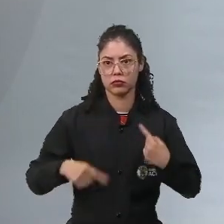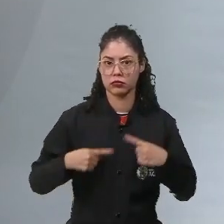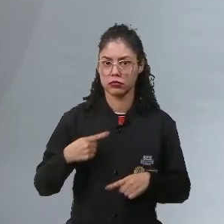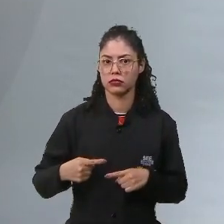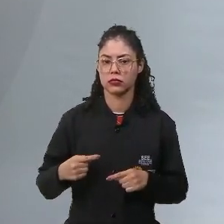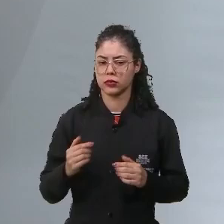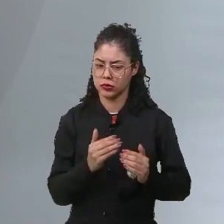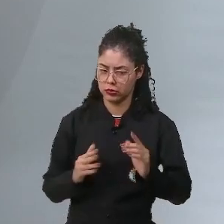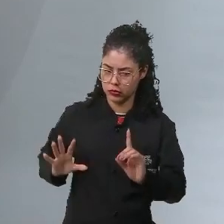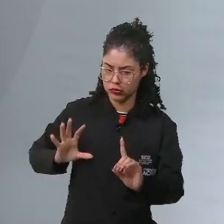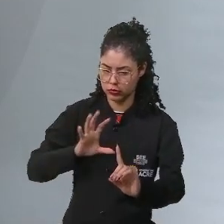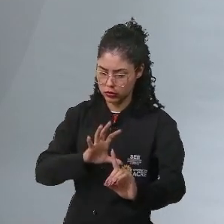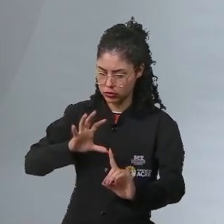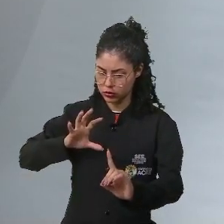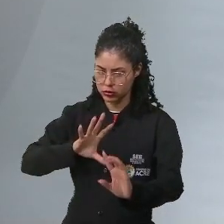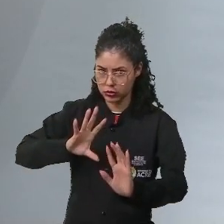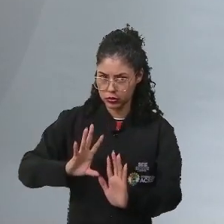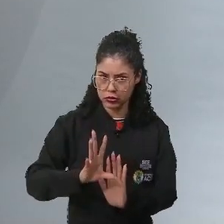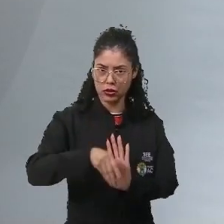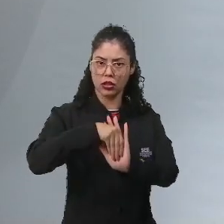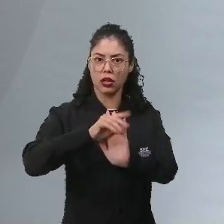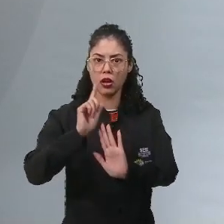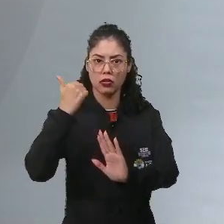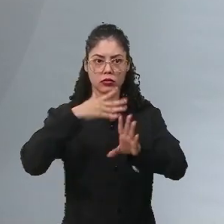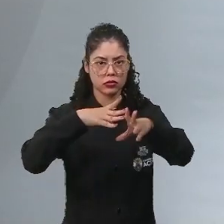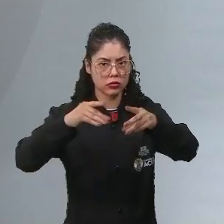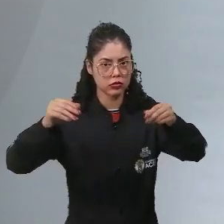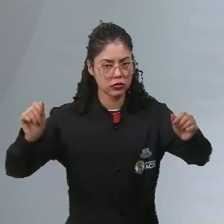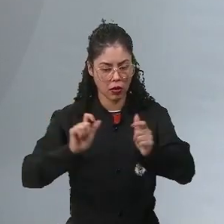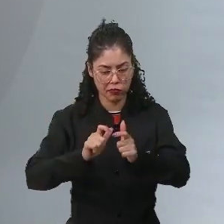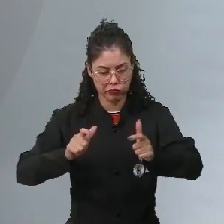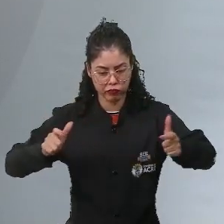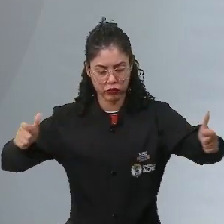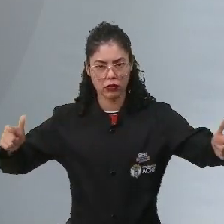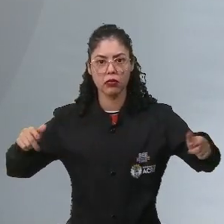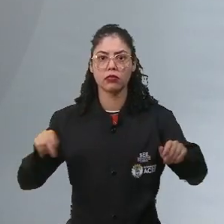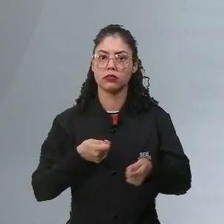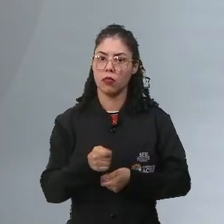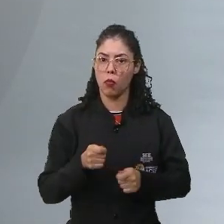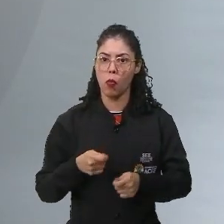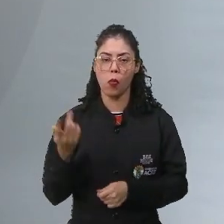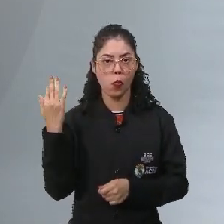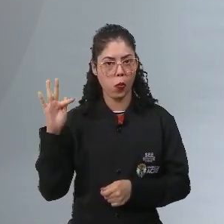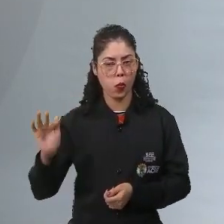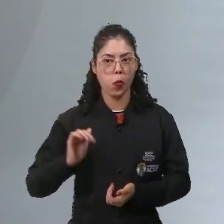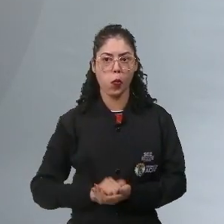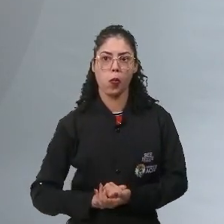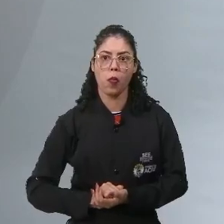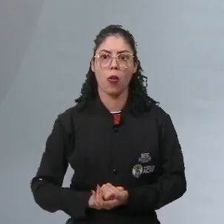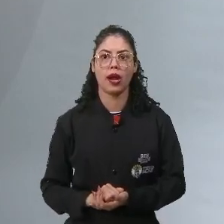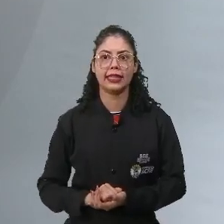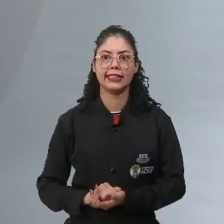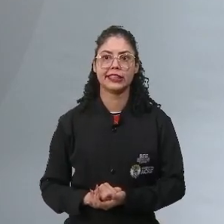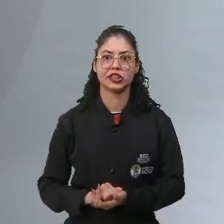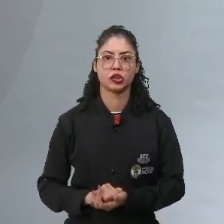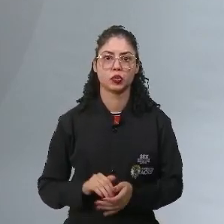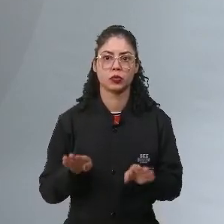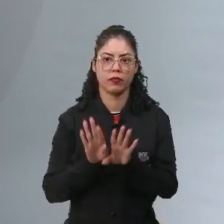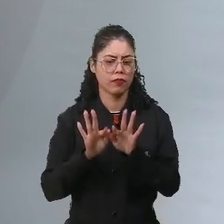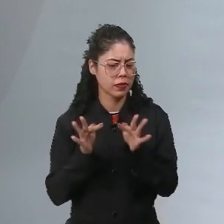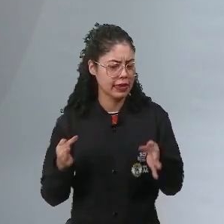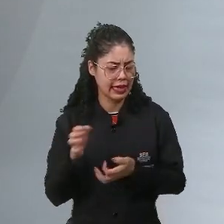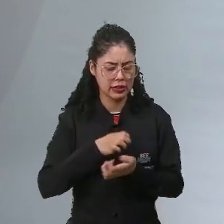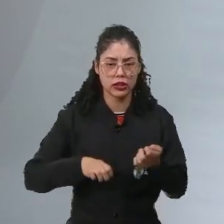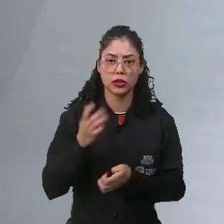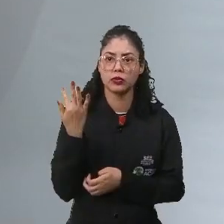imperialista, tentando anexar vários outros territórios, aumentar o poder e o domínio da França. Essa foi, de forma mais simples,